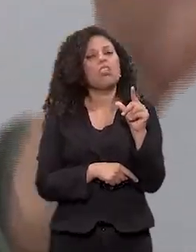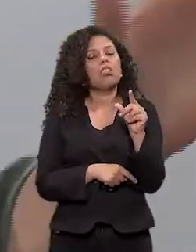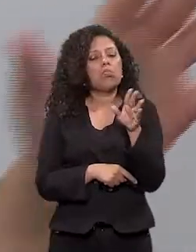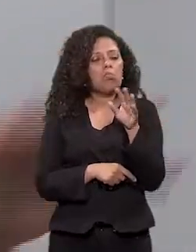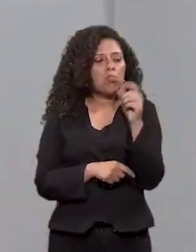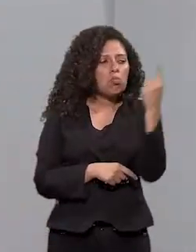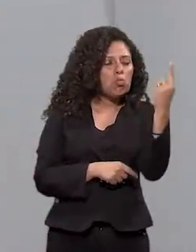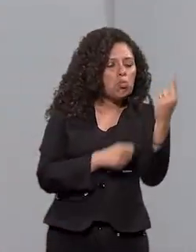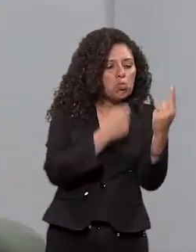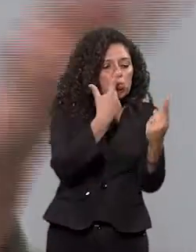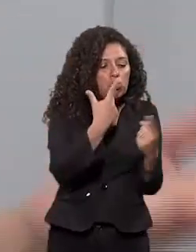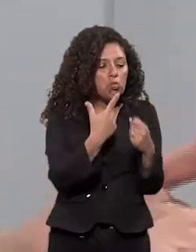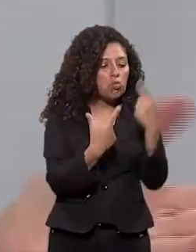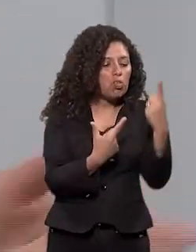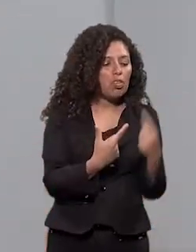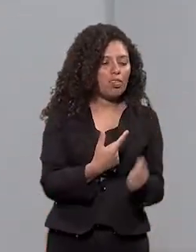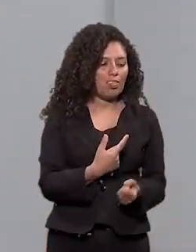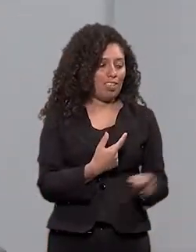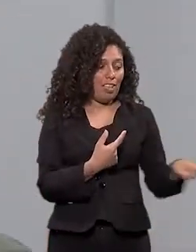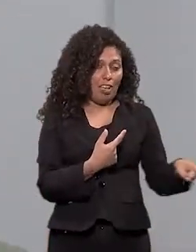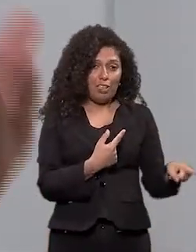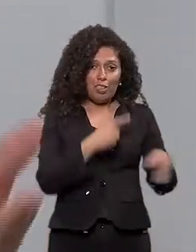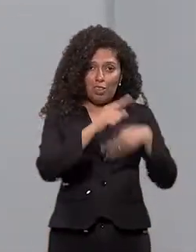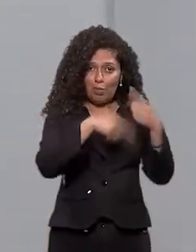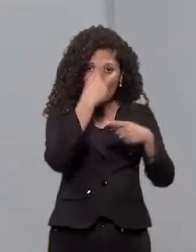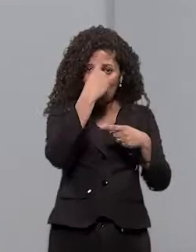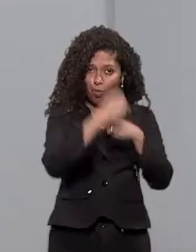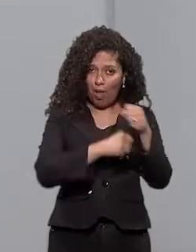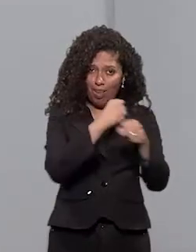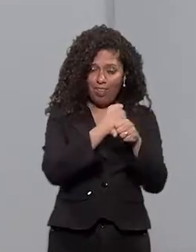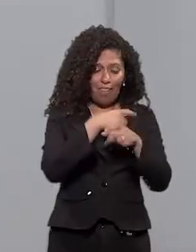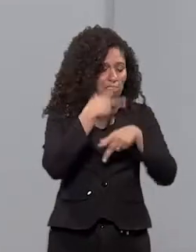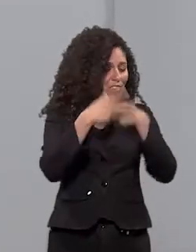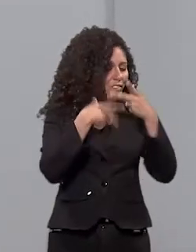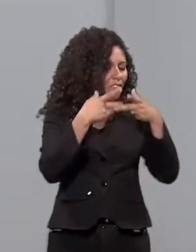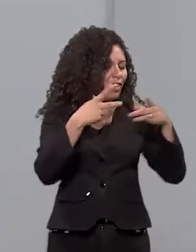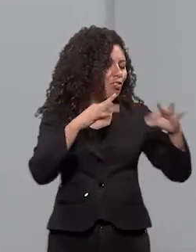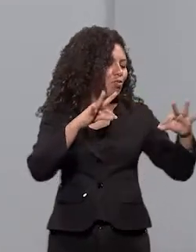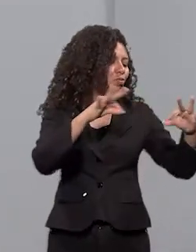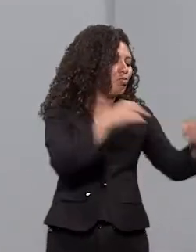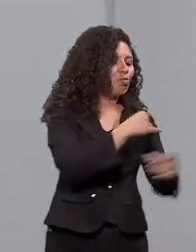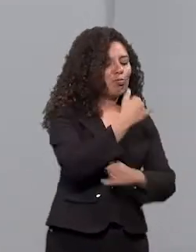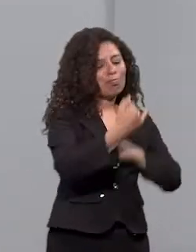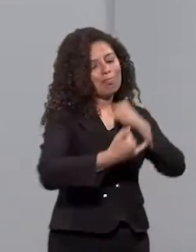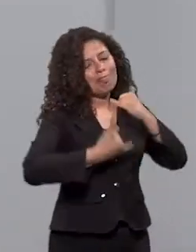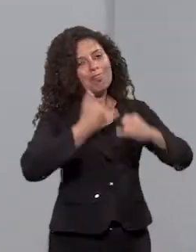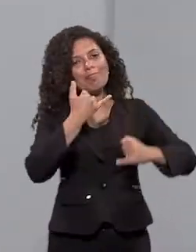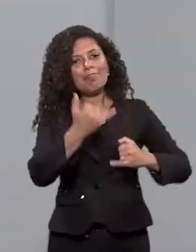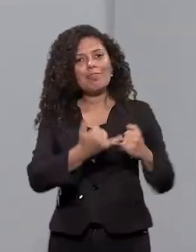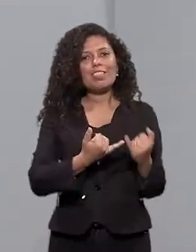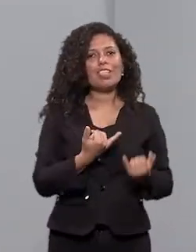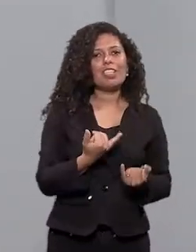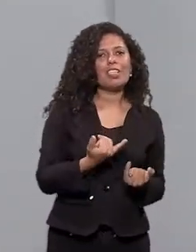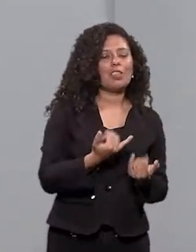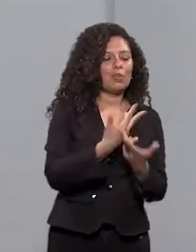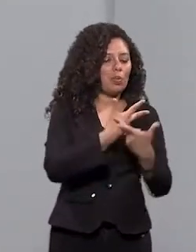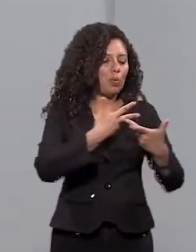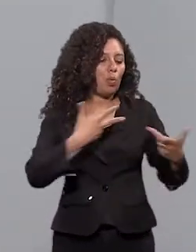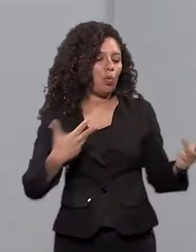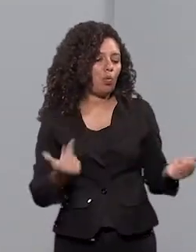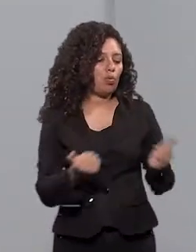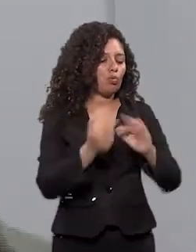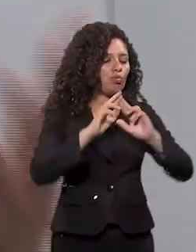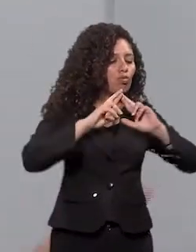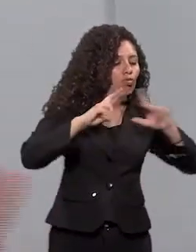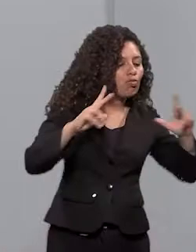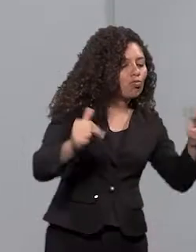isoladas. No final ela estava falando frases inteiras, né? E tudo brincando, com jogos musicais, através